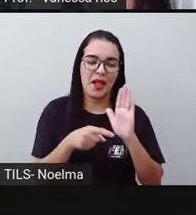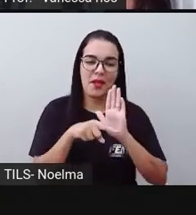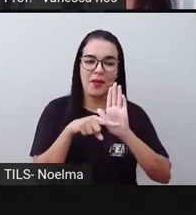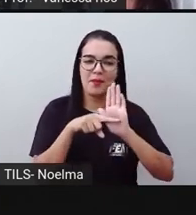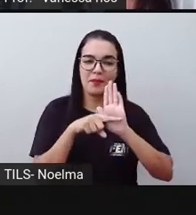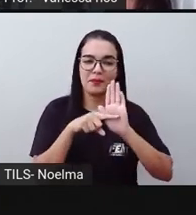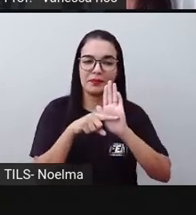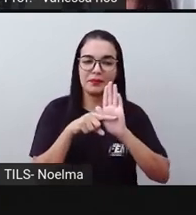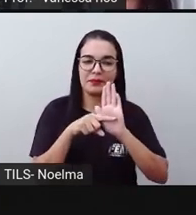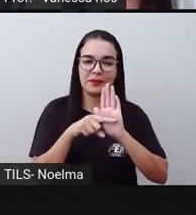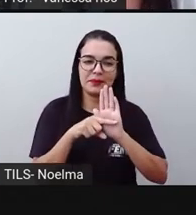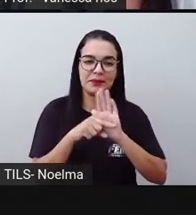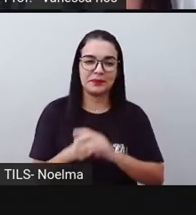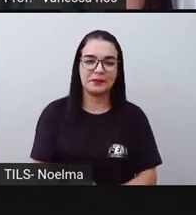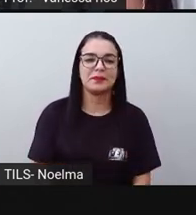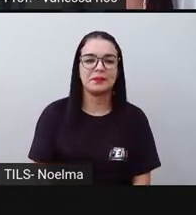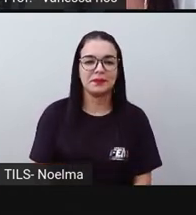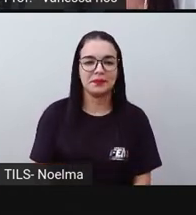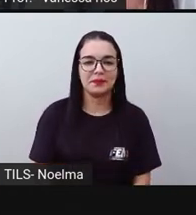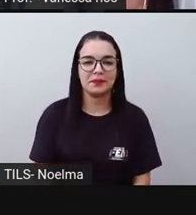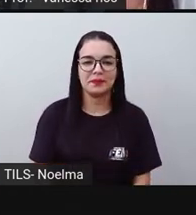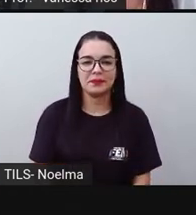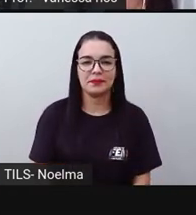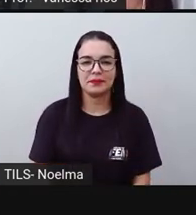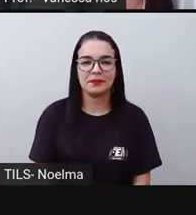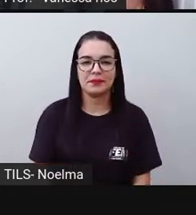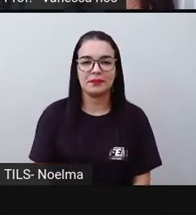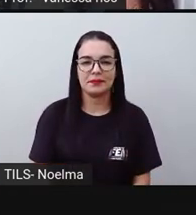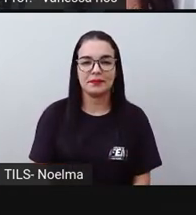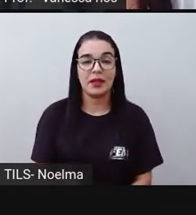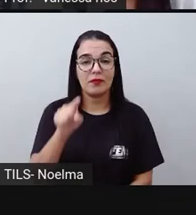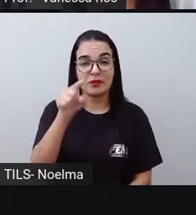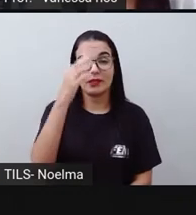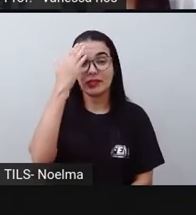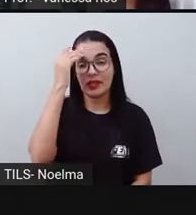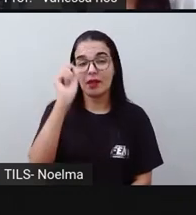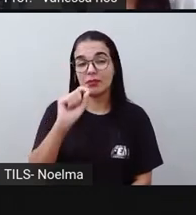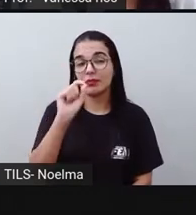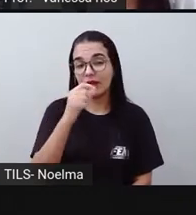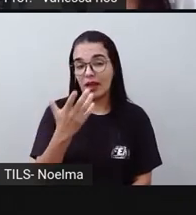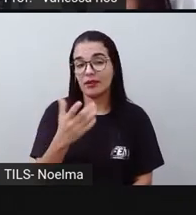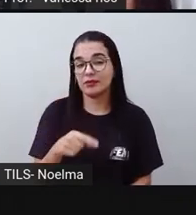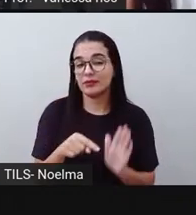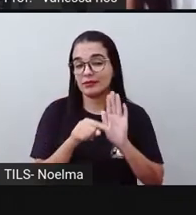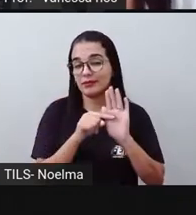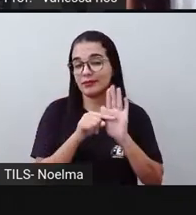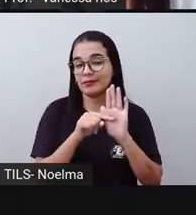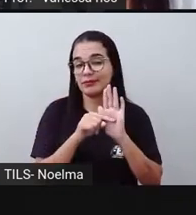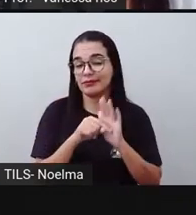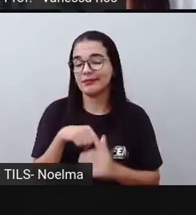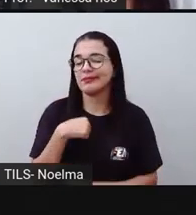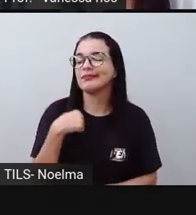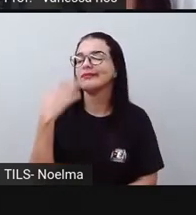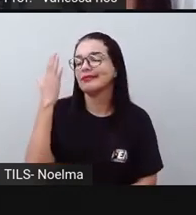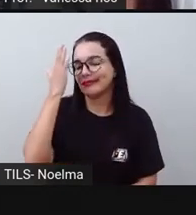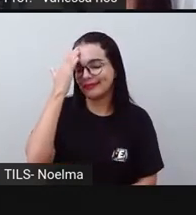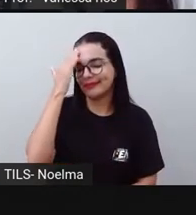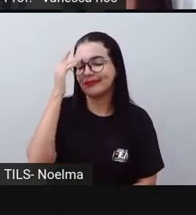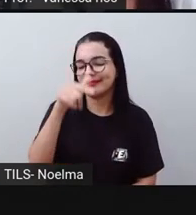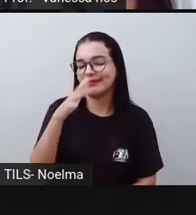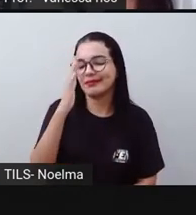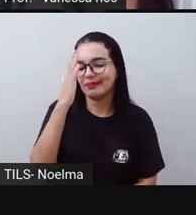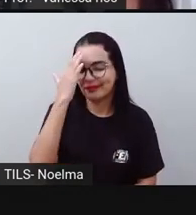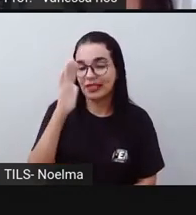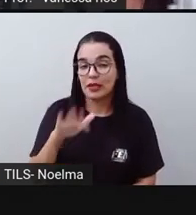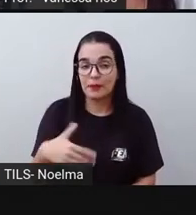subtração. E aí você sabe o que é subtração? Tenho certeza que sim, mas a Pró